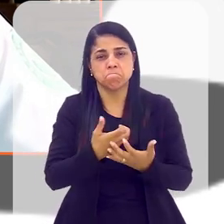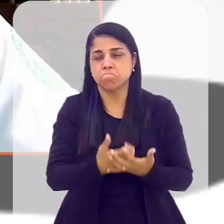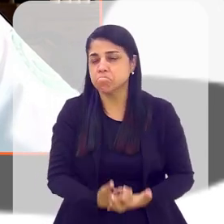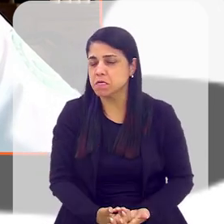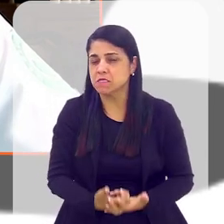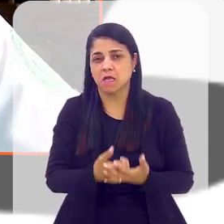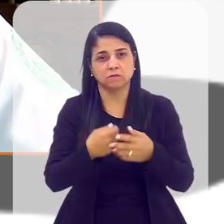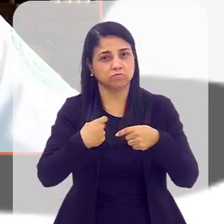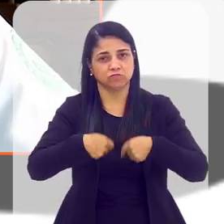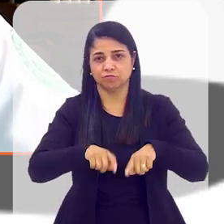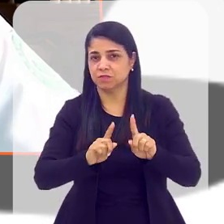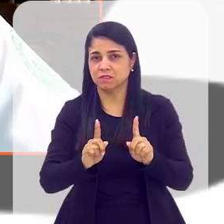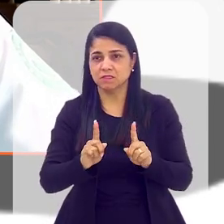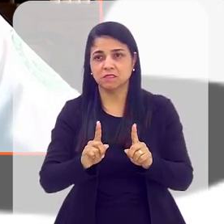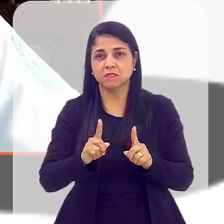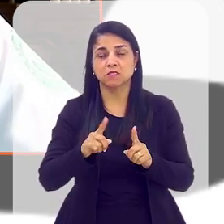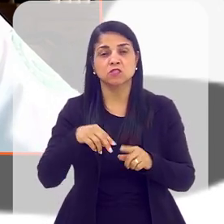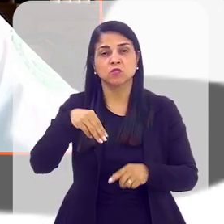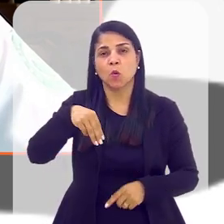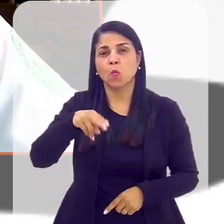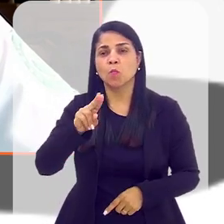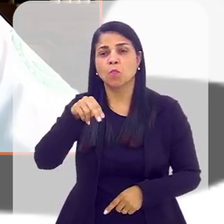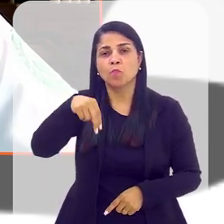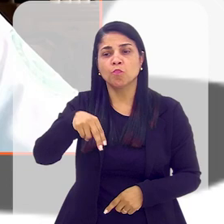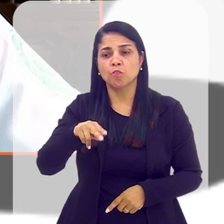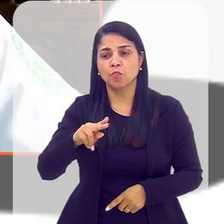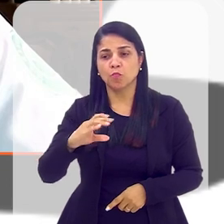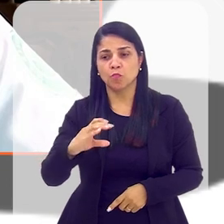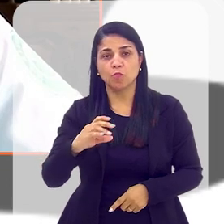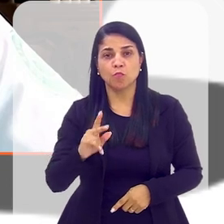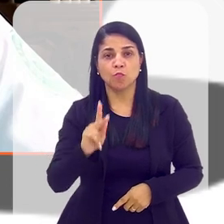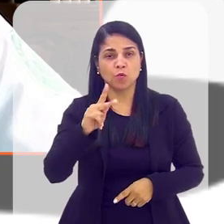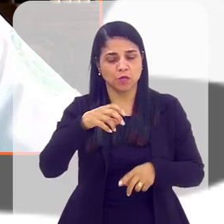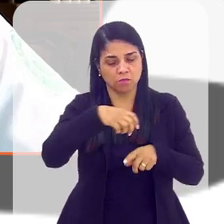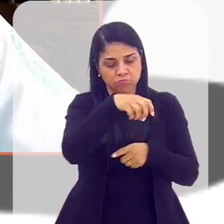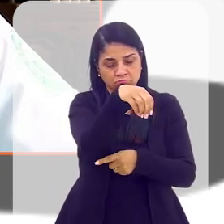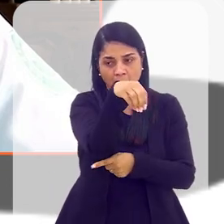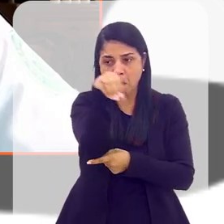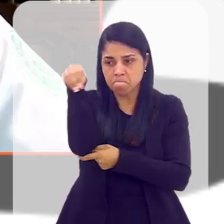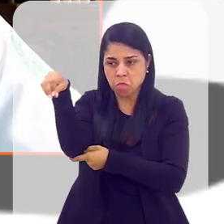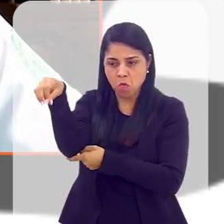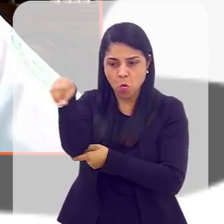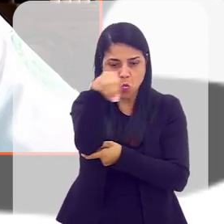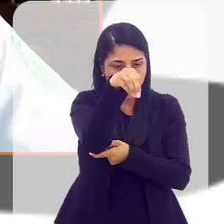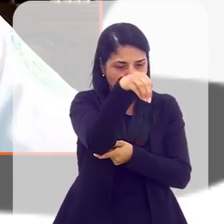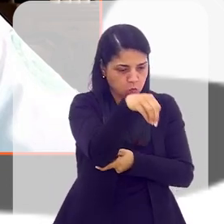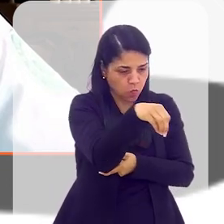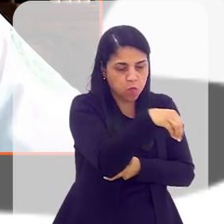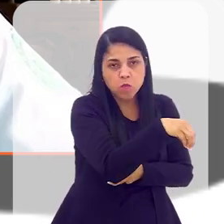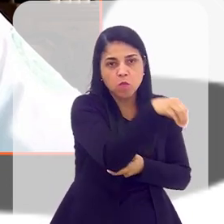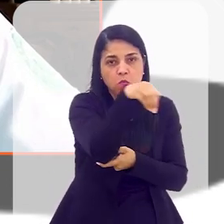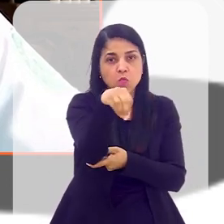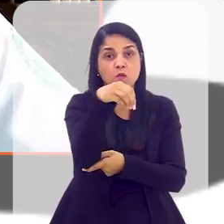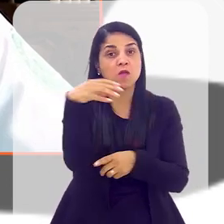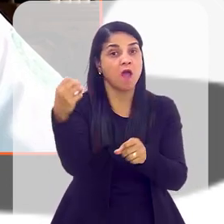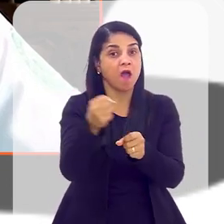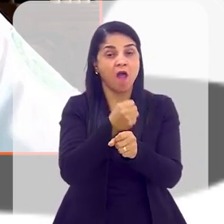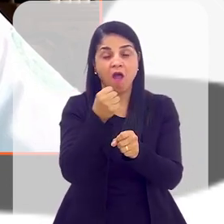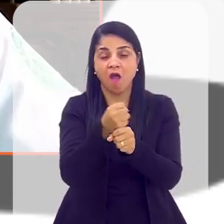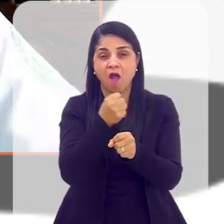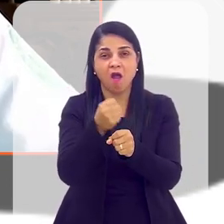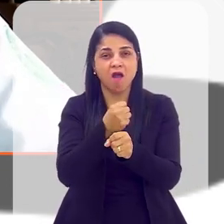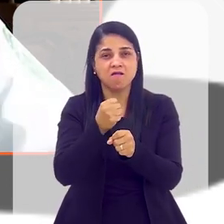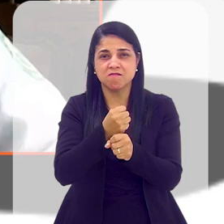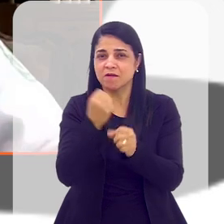pequenos mucs só são necessários. Então, realmente, essa obra foi para